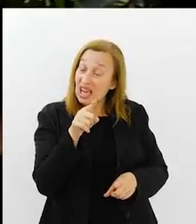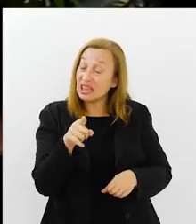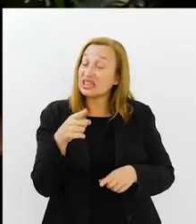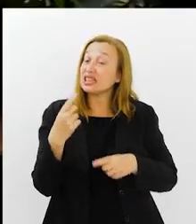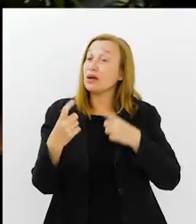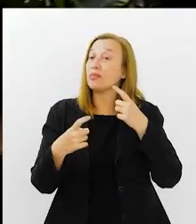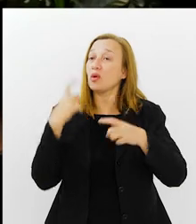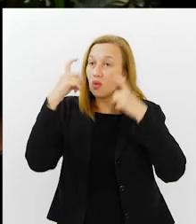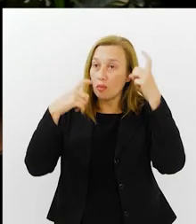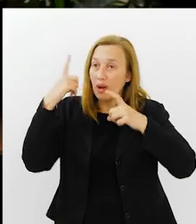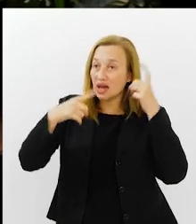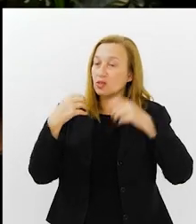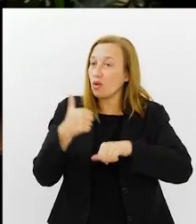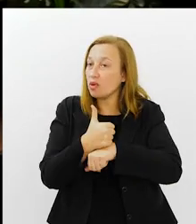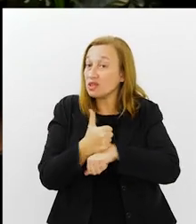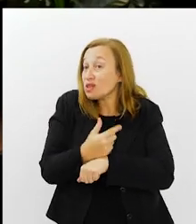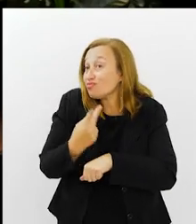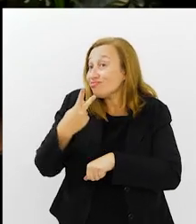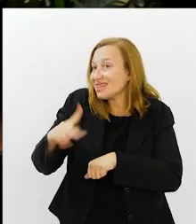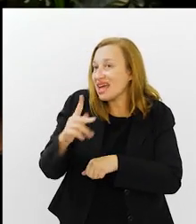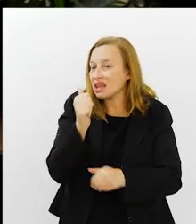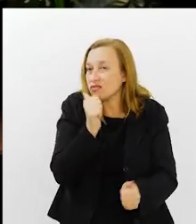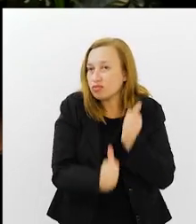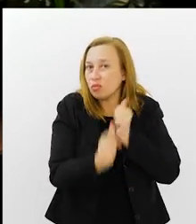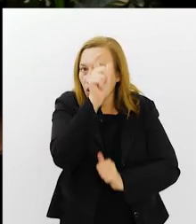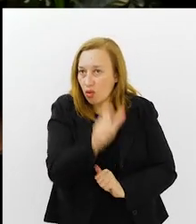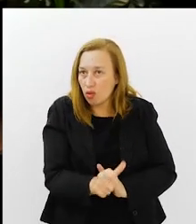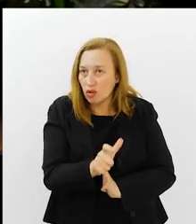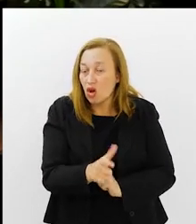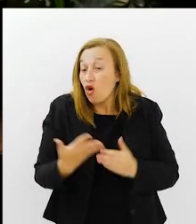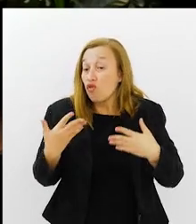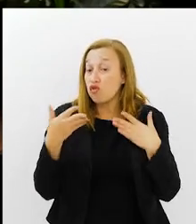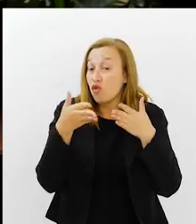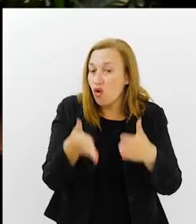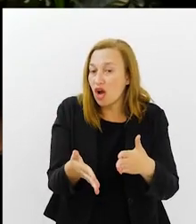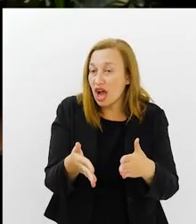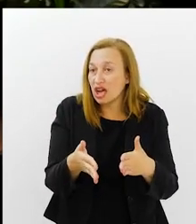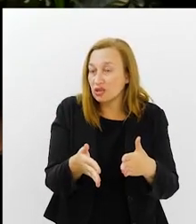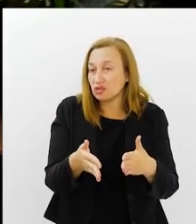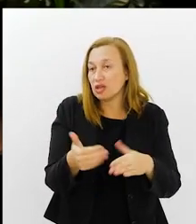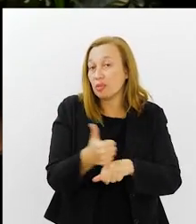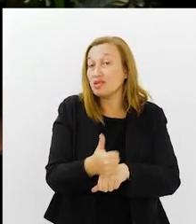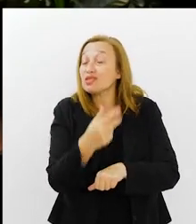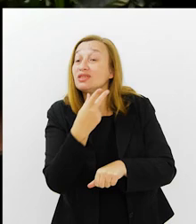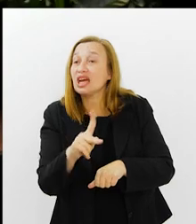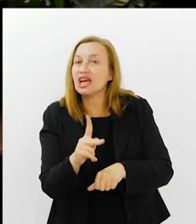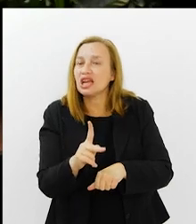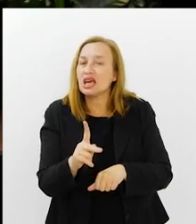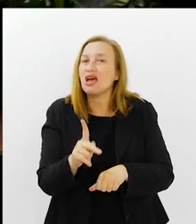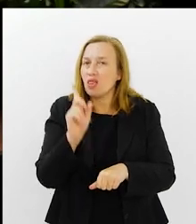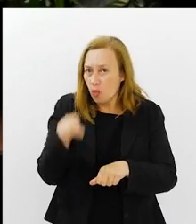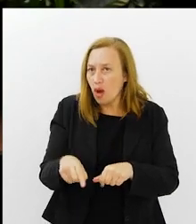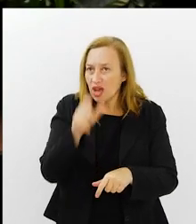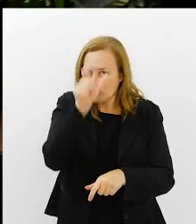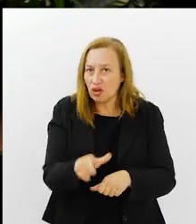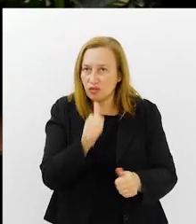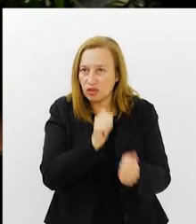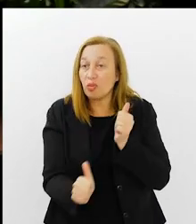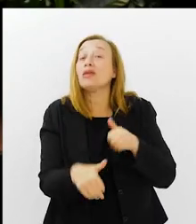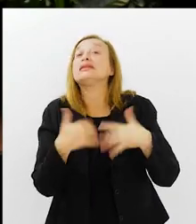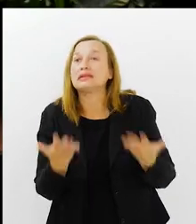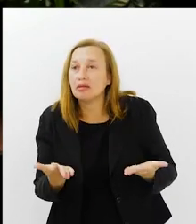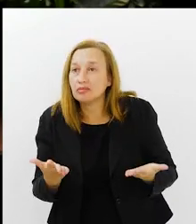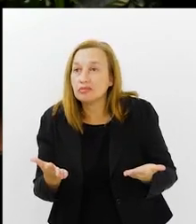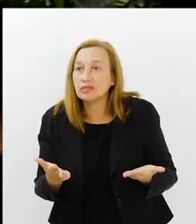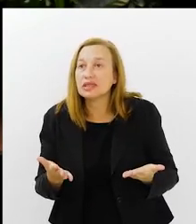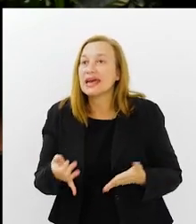profissão dele, como jogador de futebol, Wagner. Ele tem que estar preocupado, é focado naquilo que ele faz. Qual é a profissão dele, né, jogador de